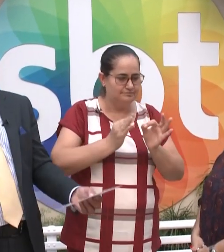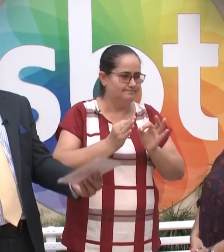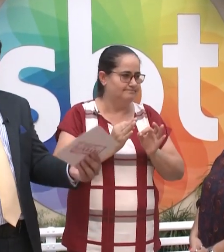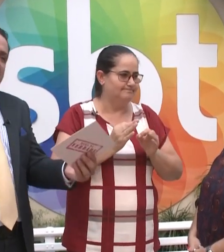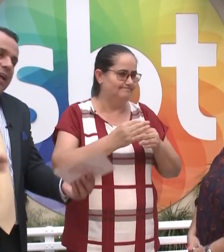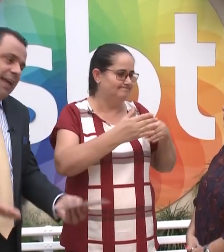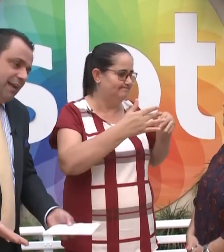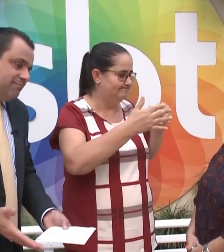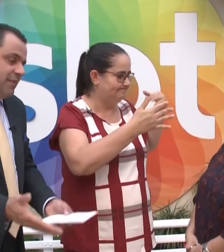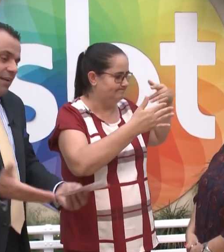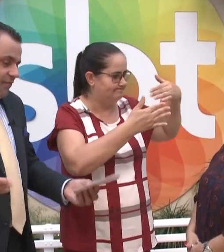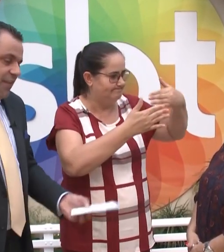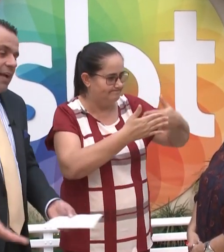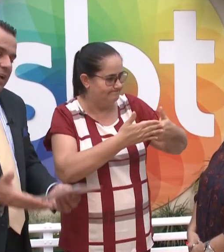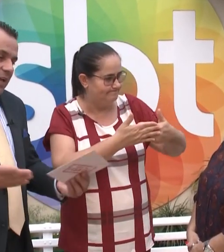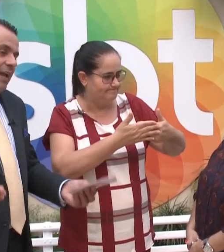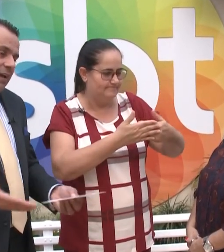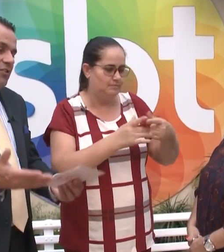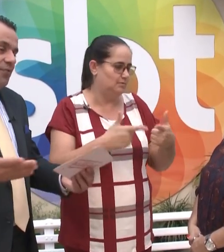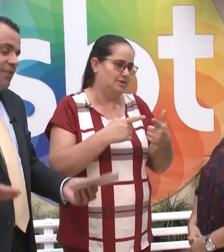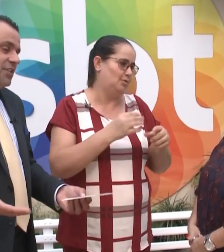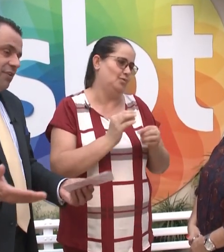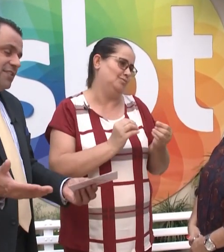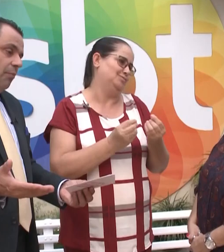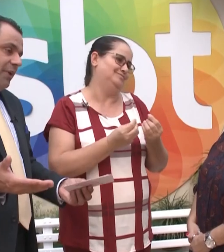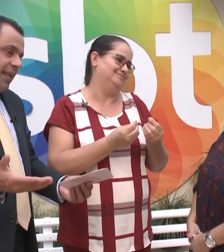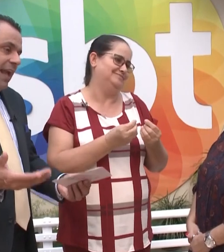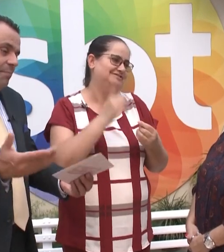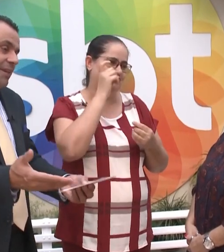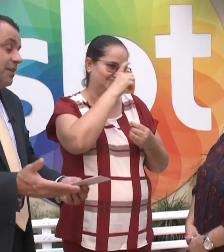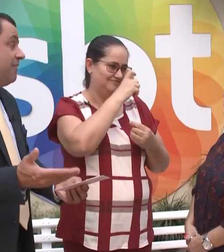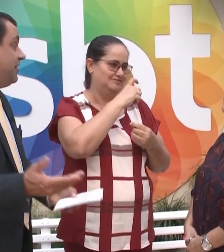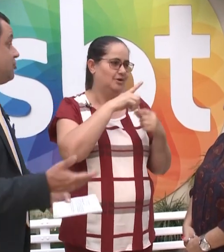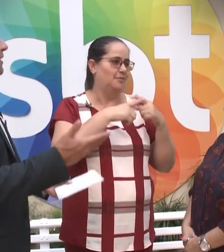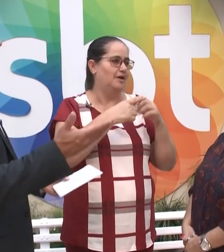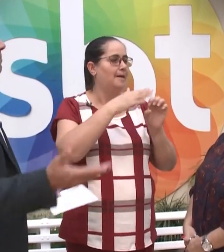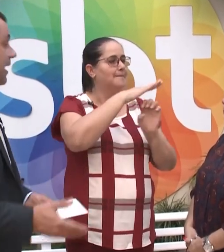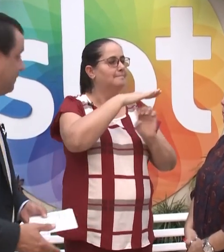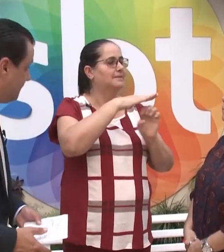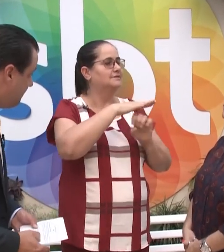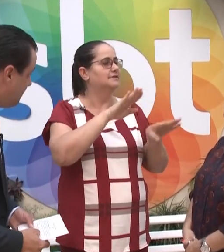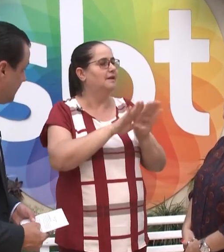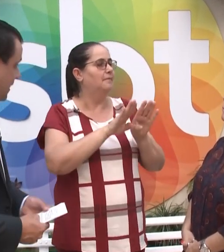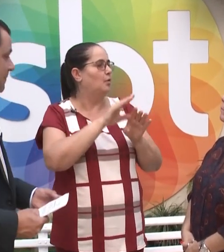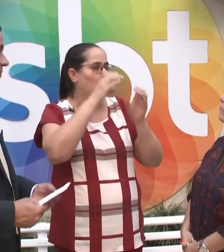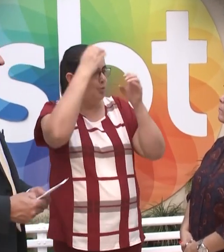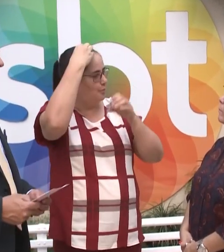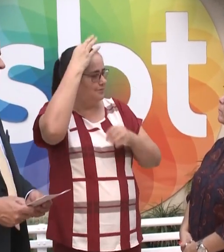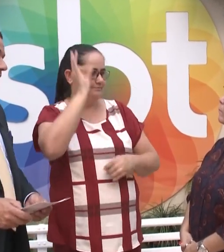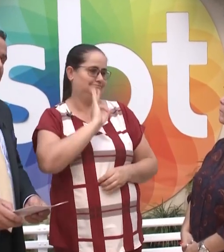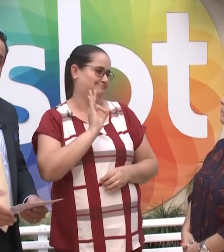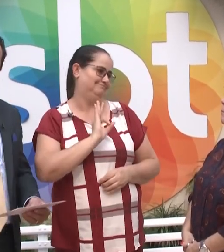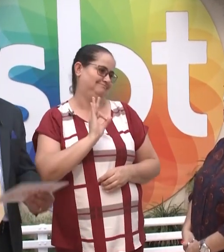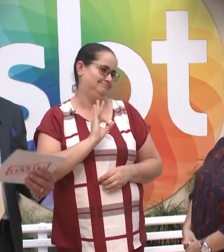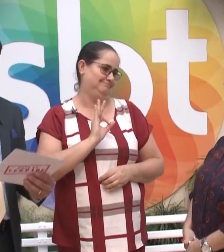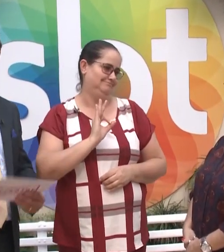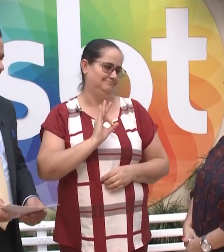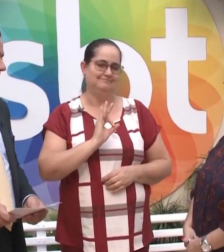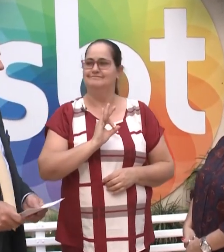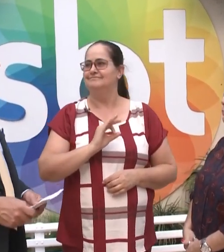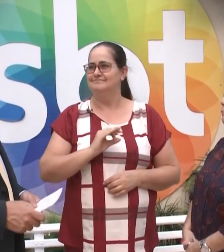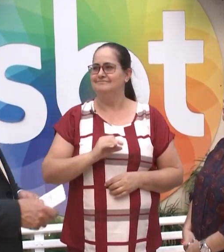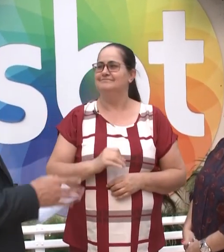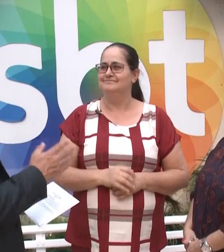realmente fica difícil a situação, porque a empresa é uma vítima também. É